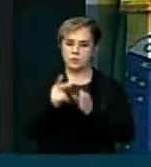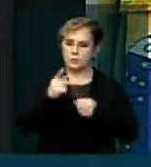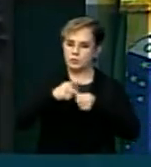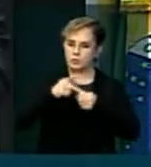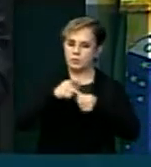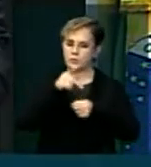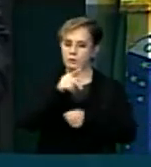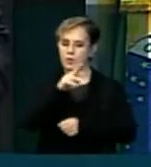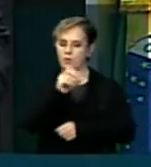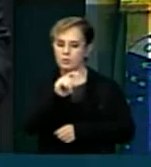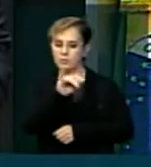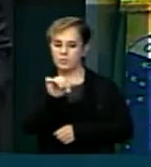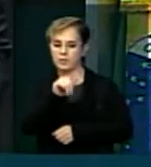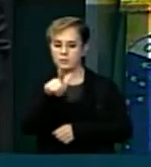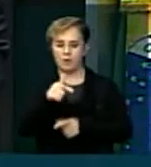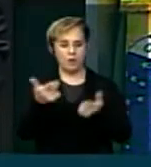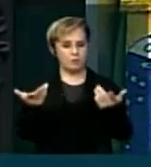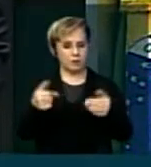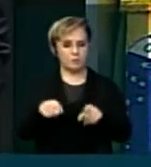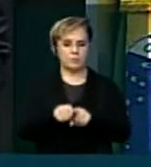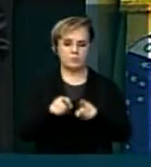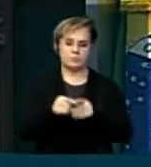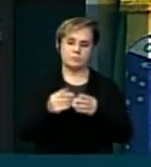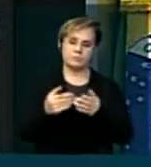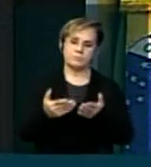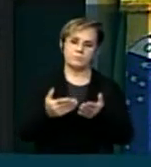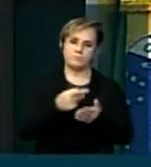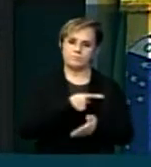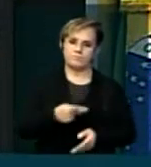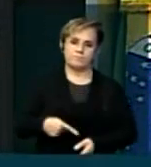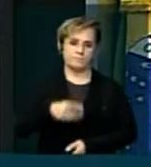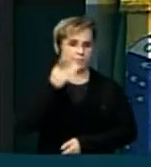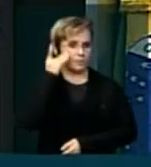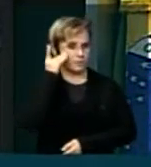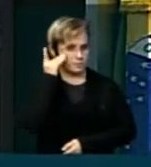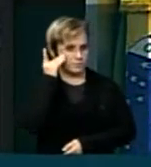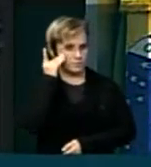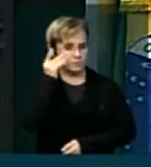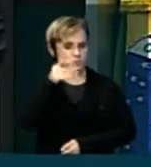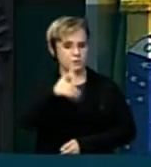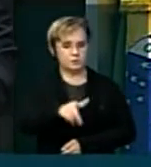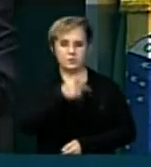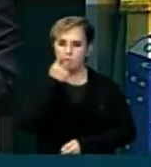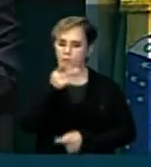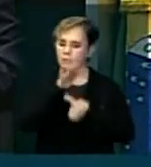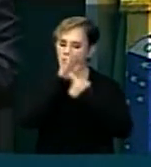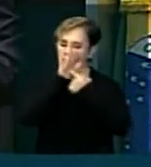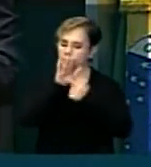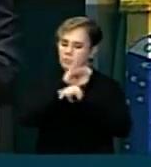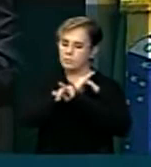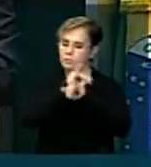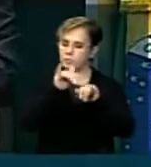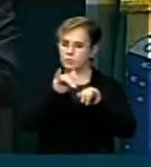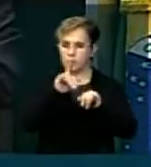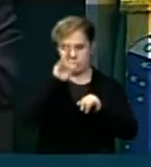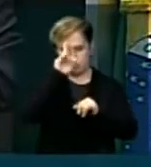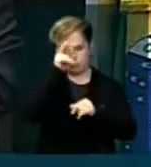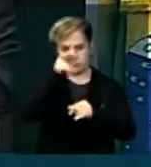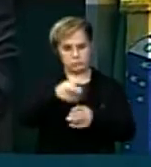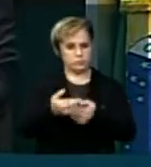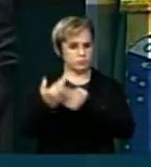e agora essa grande discussão de royalties. Presidente Dilma, mais uma vez demonstrando a sua competência,